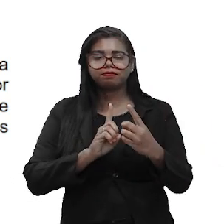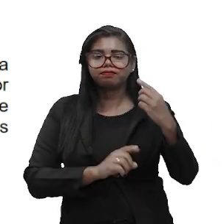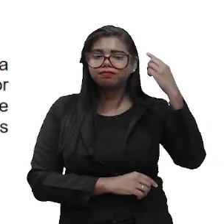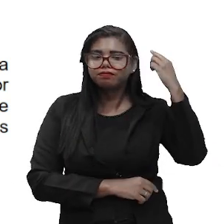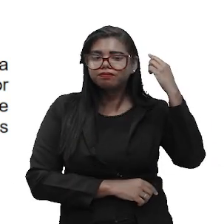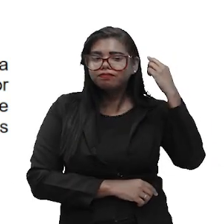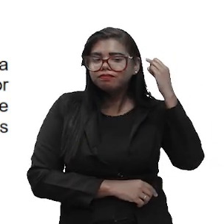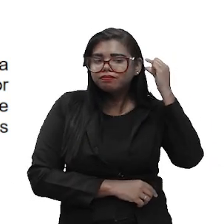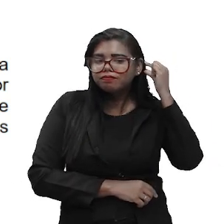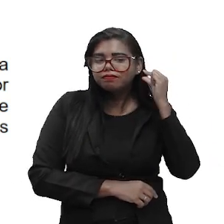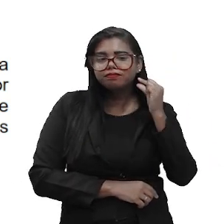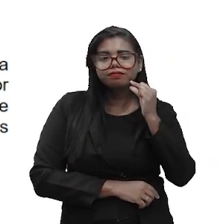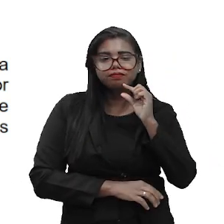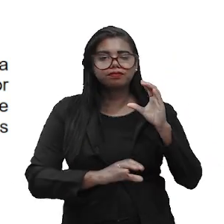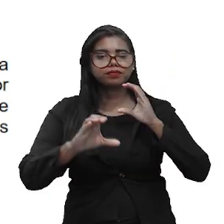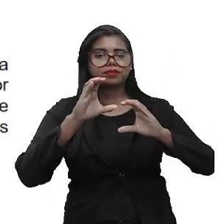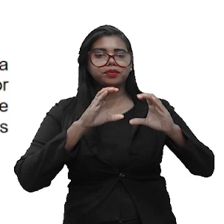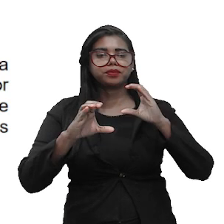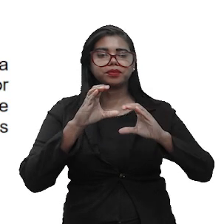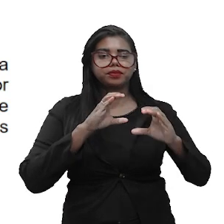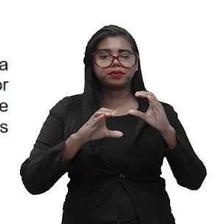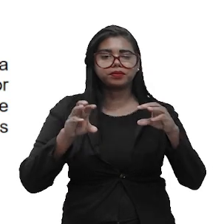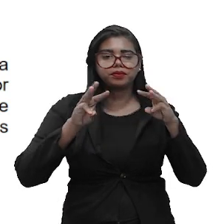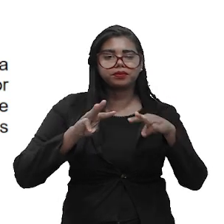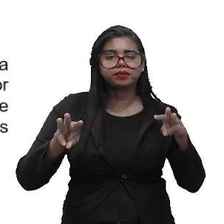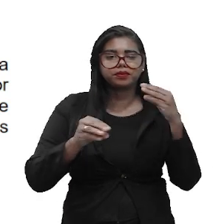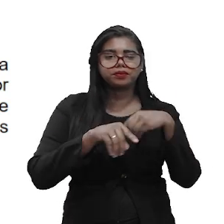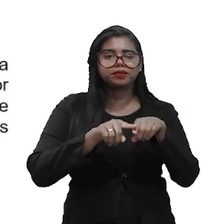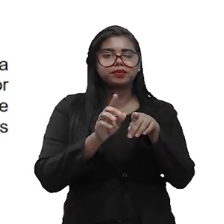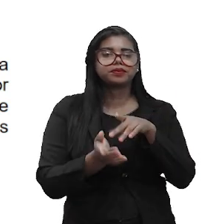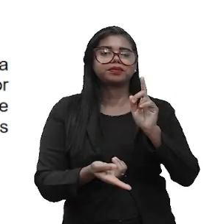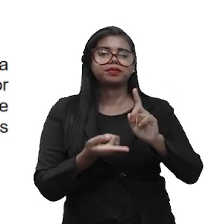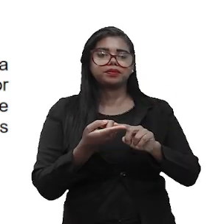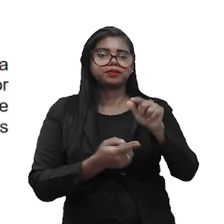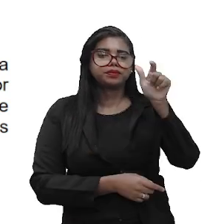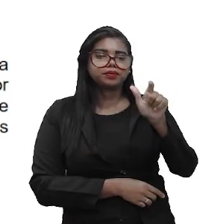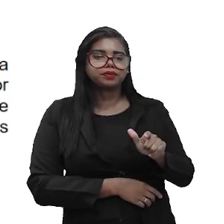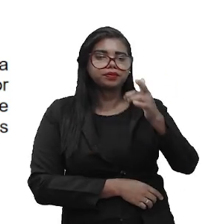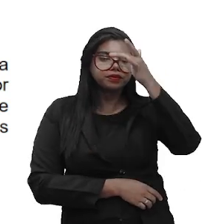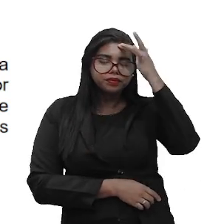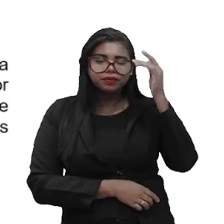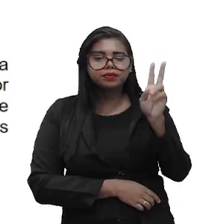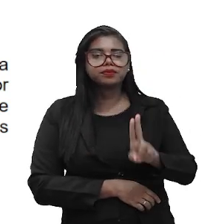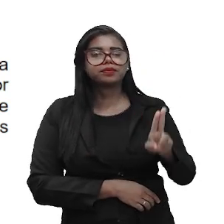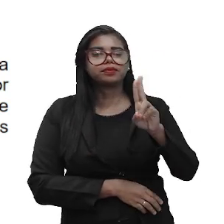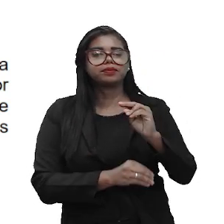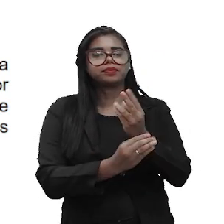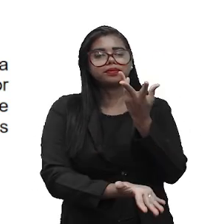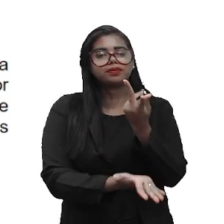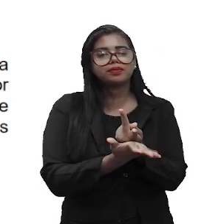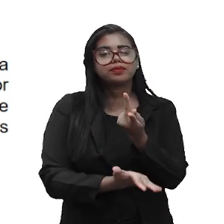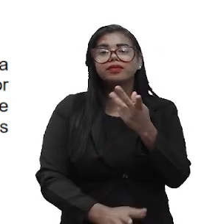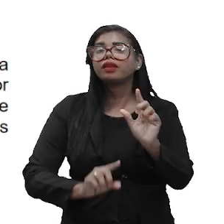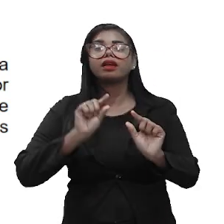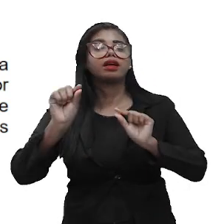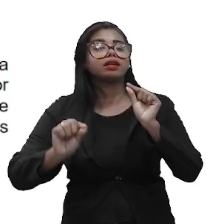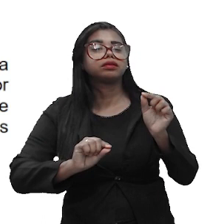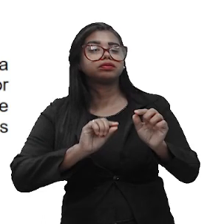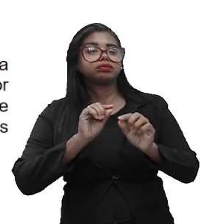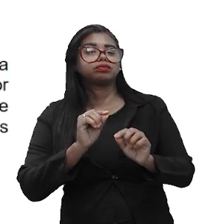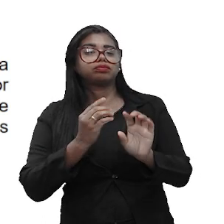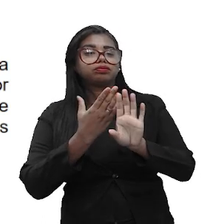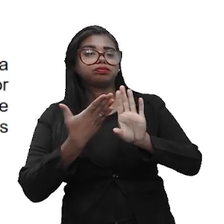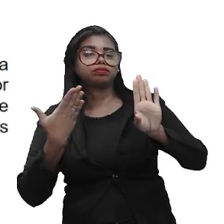aquele cuja comunicação com interlocutores, clientes e usuários é realizada ao que? A distância,